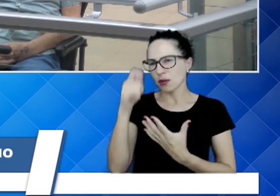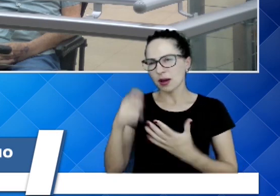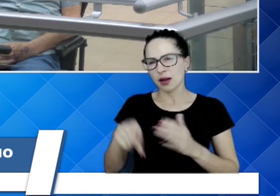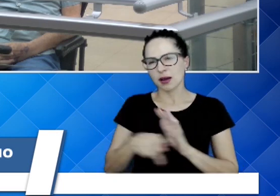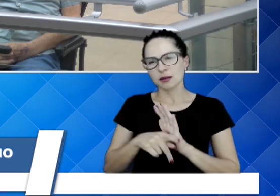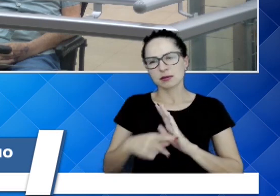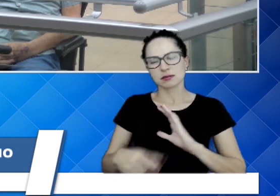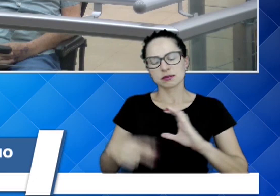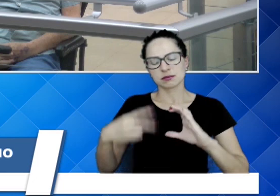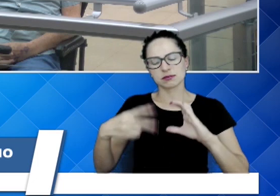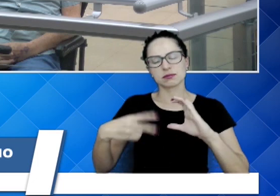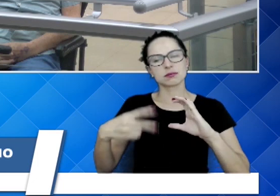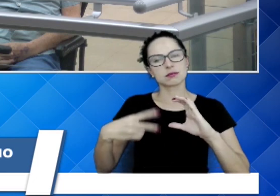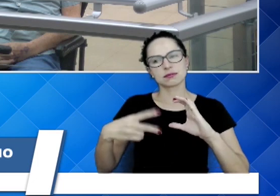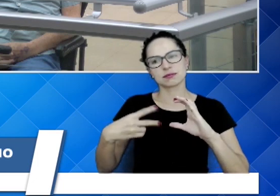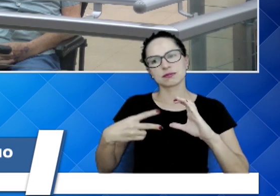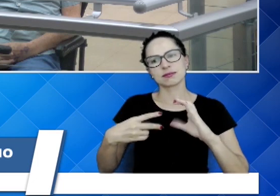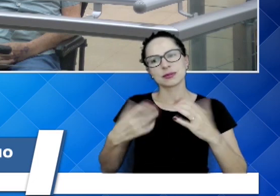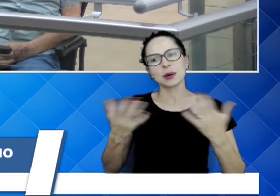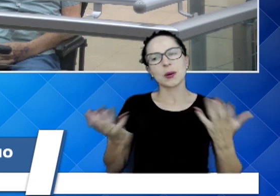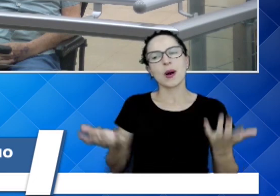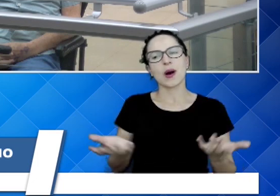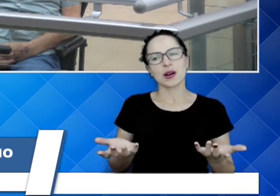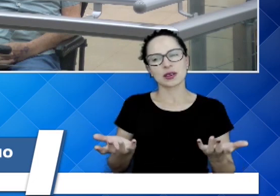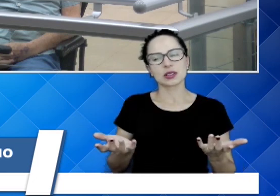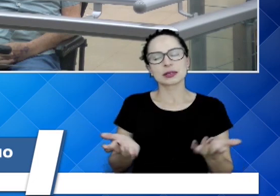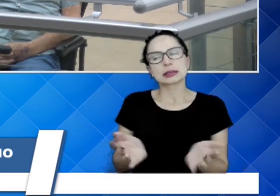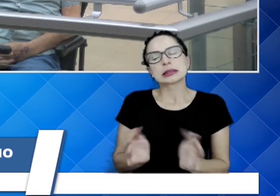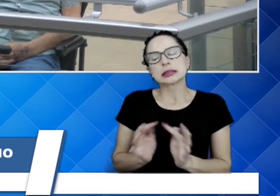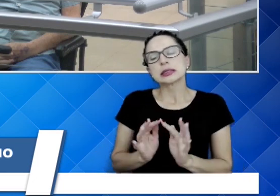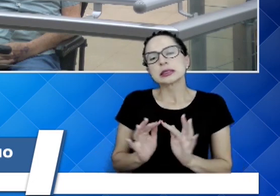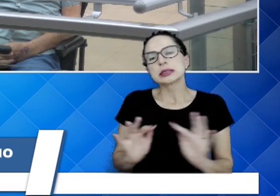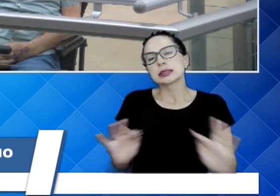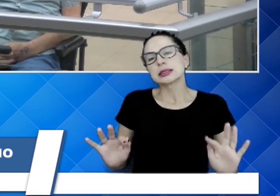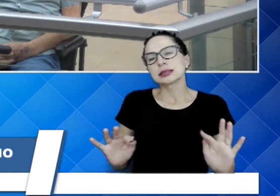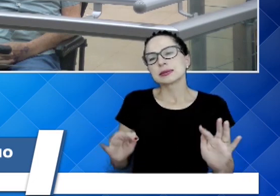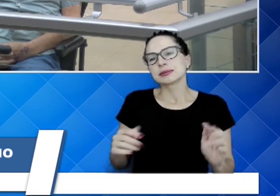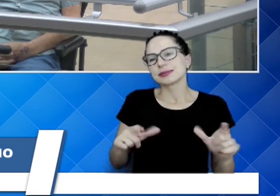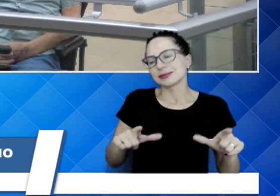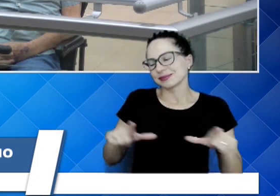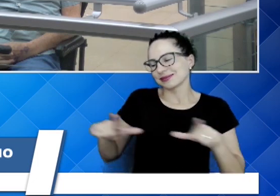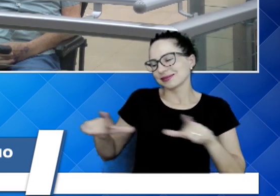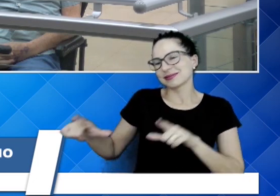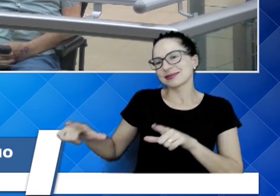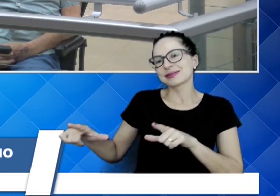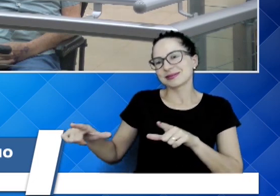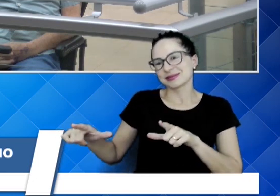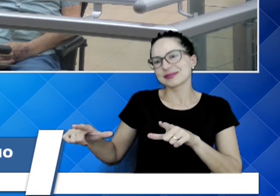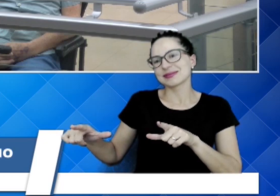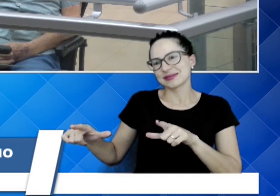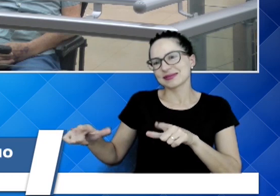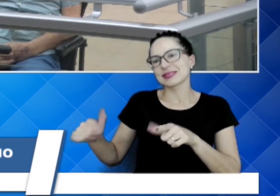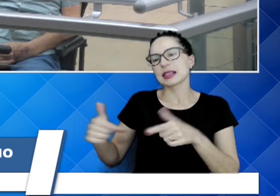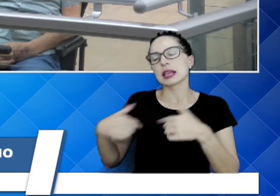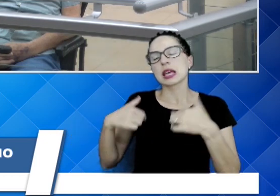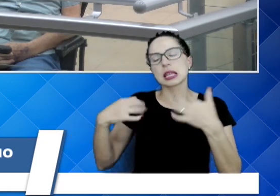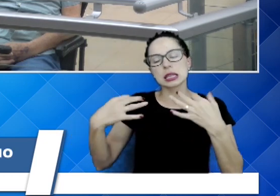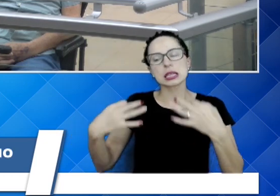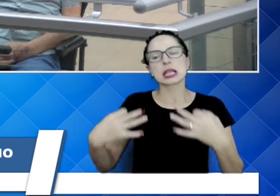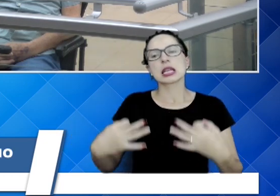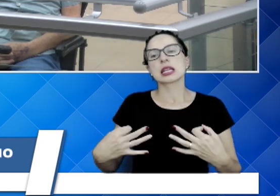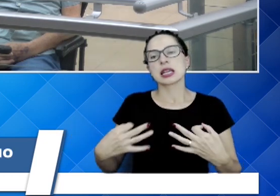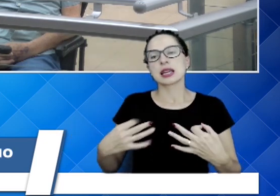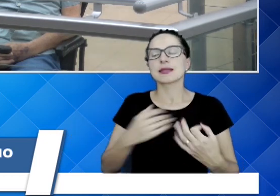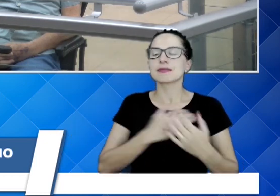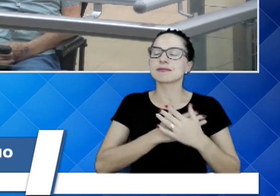Então, hoje, esse pequeno símbolo que está recebendo, hoje, só pode ter certeza, de coração com